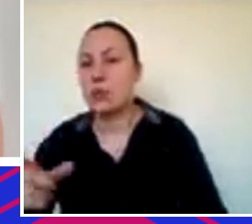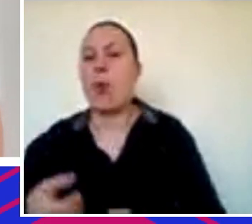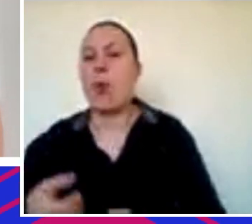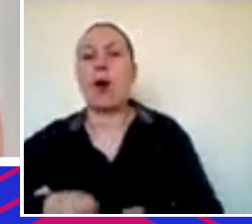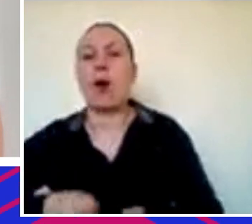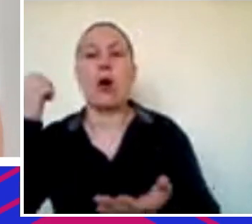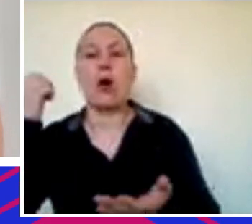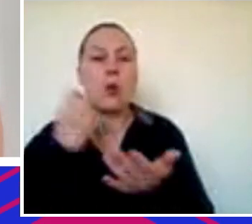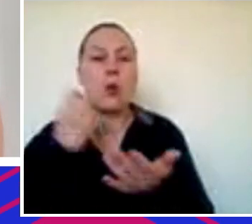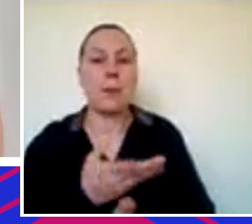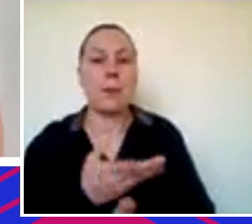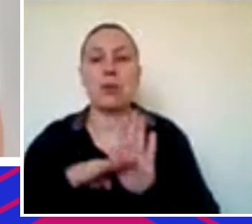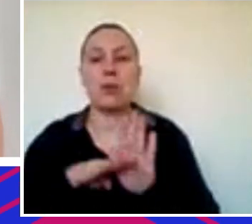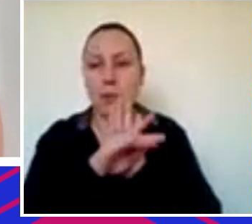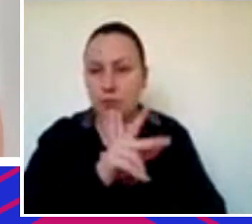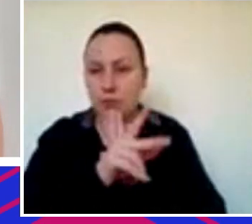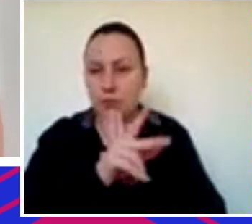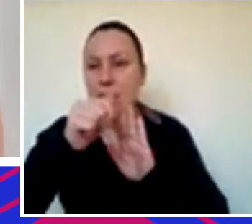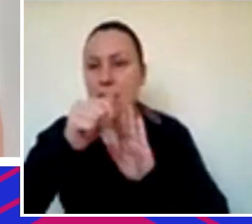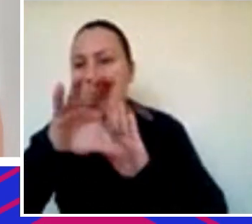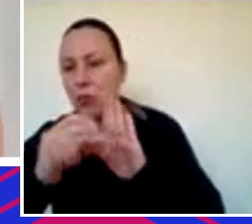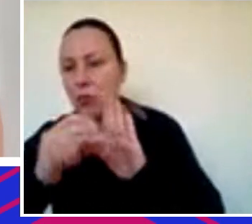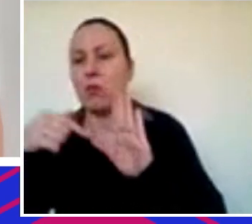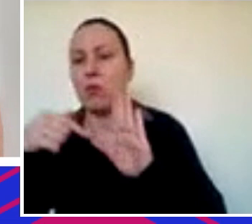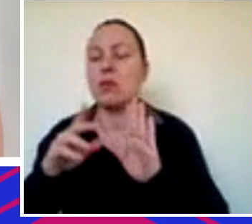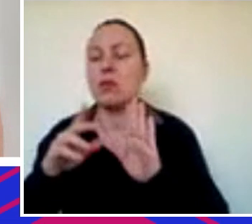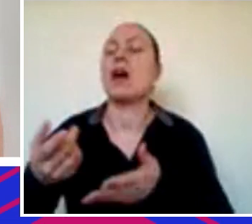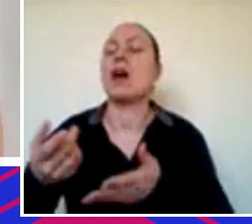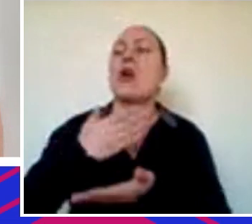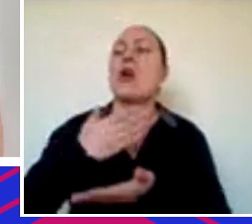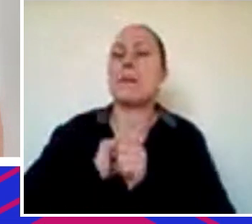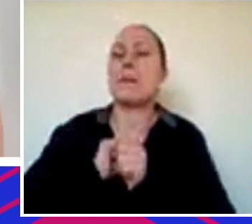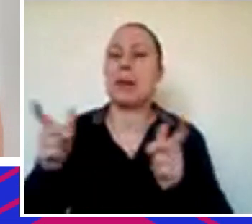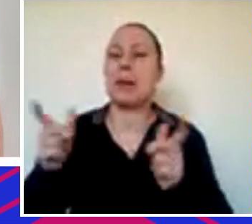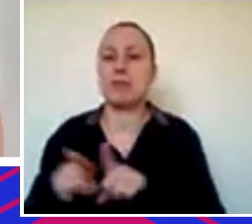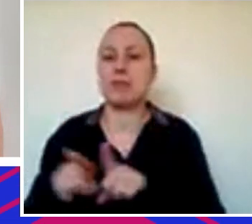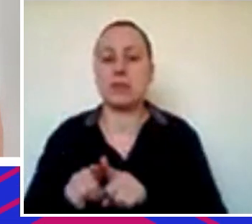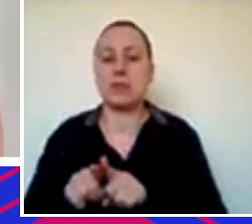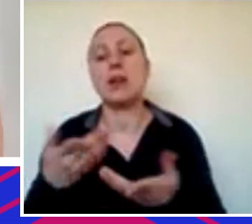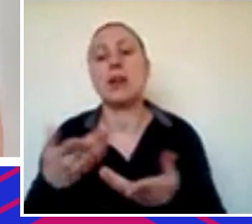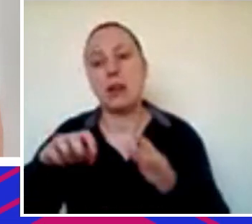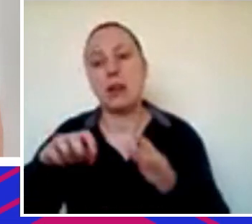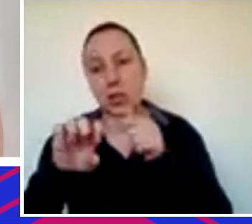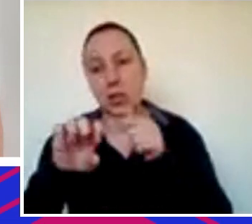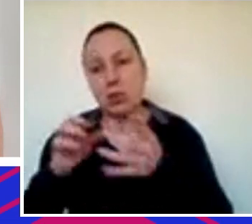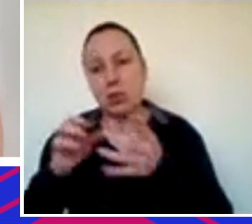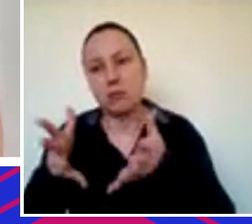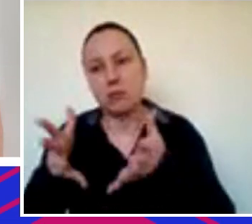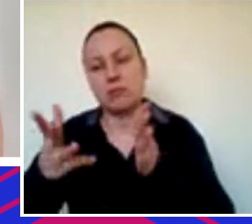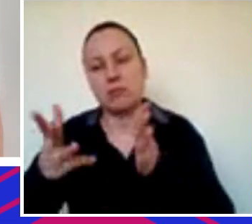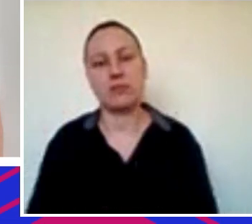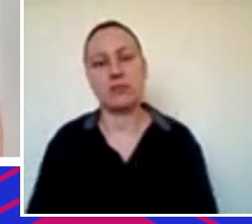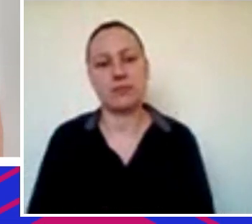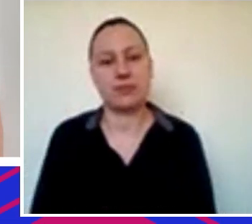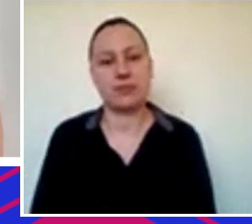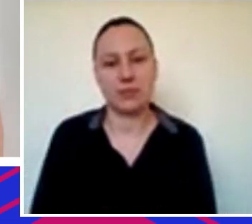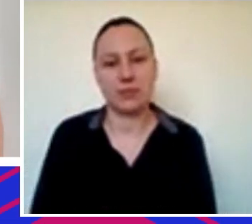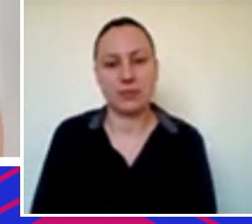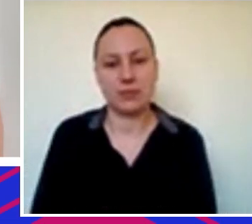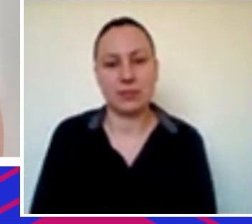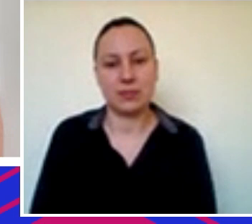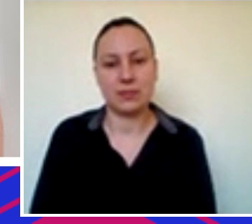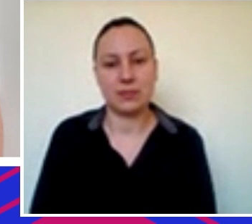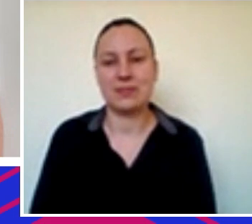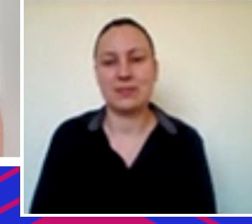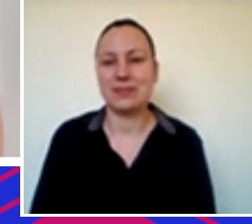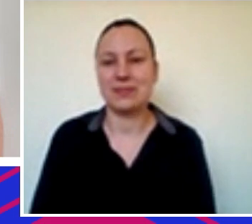e o empreendedor é a locomotiva disso daí está na hora de botar a mão na massa não podia encerrar